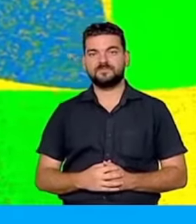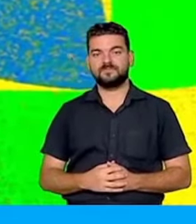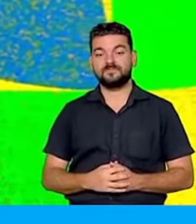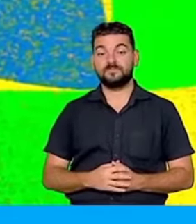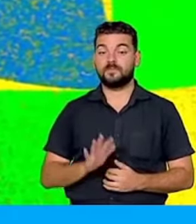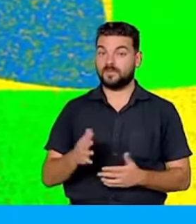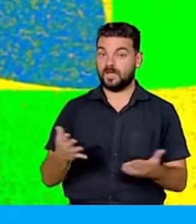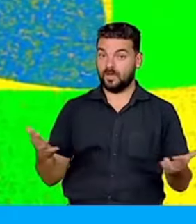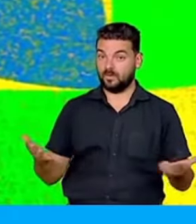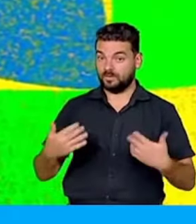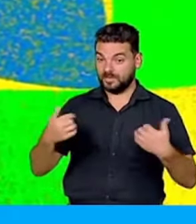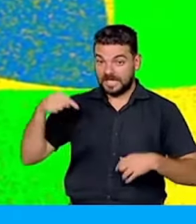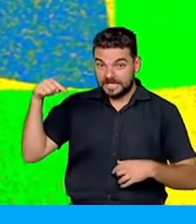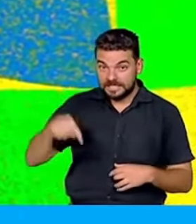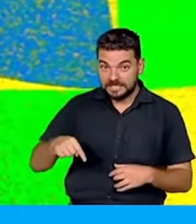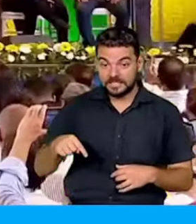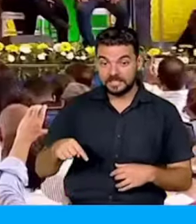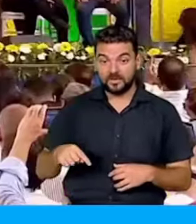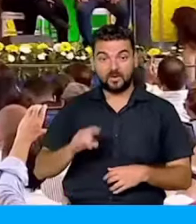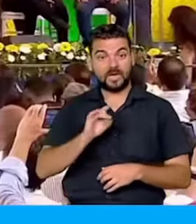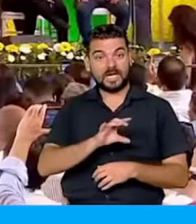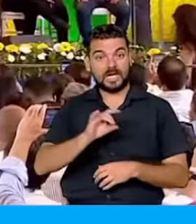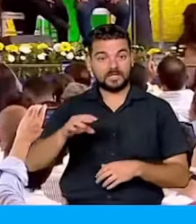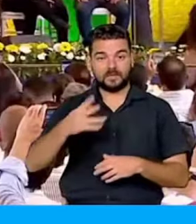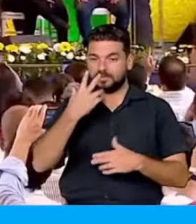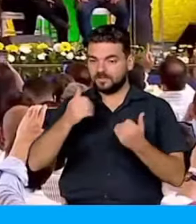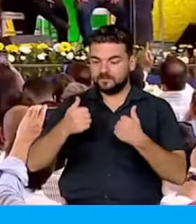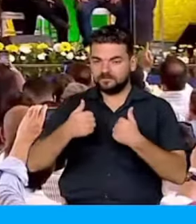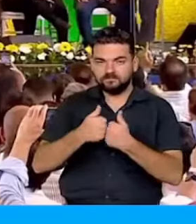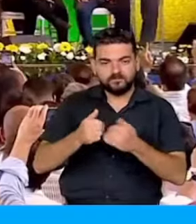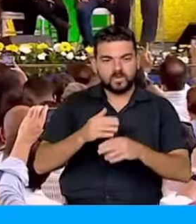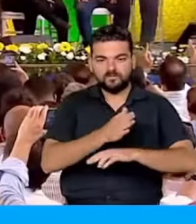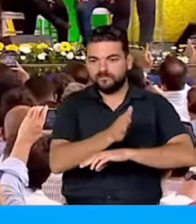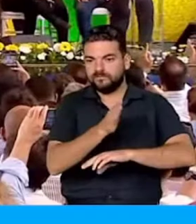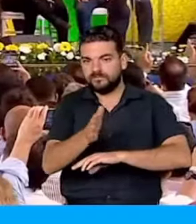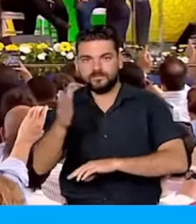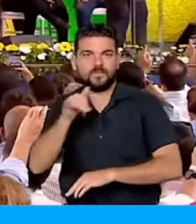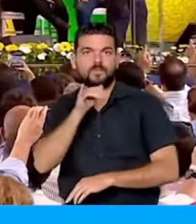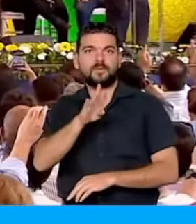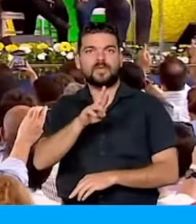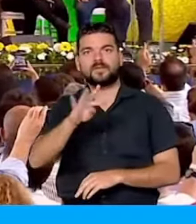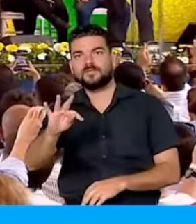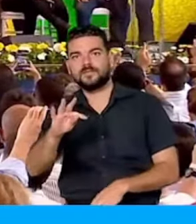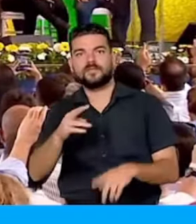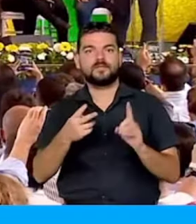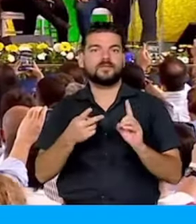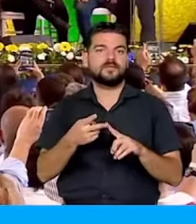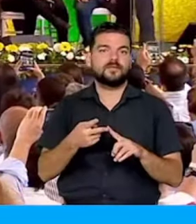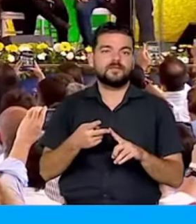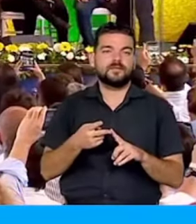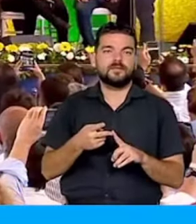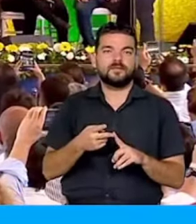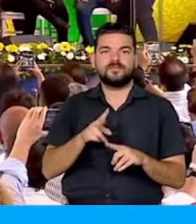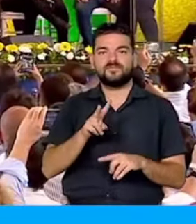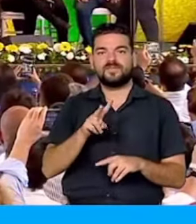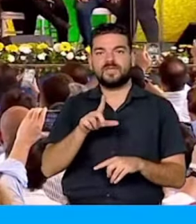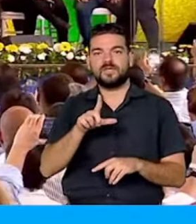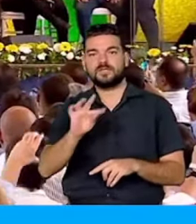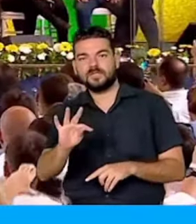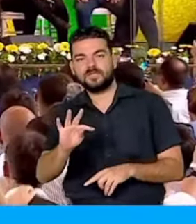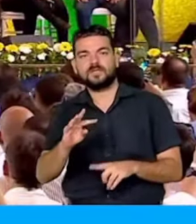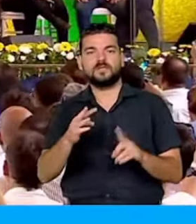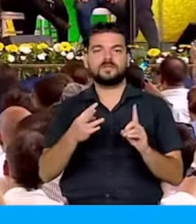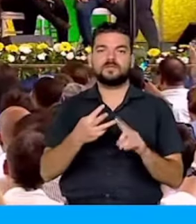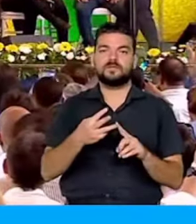Mas aqui, todos os modais de transporte, BRT, VLT